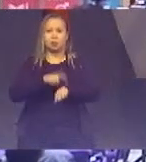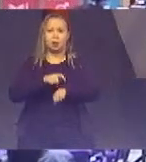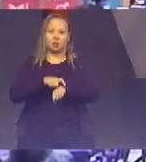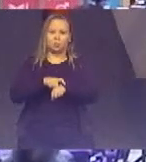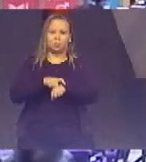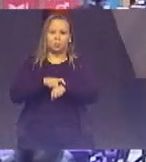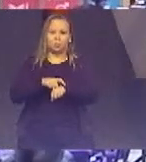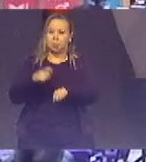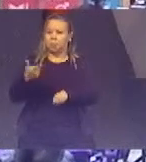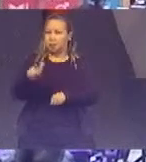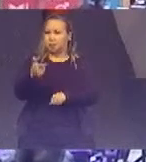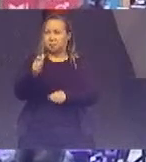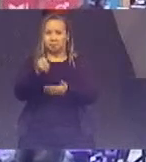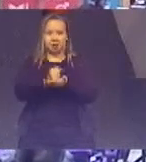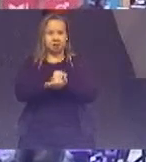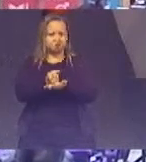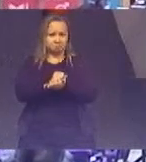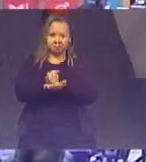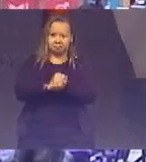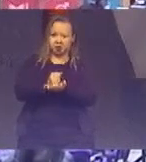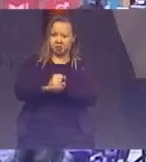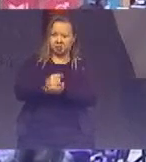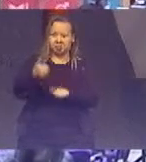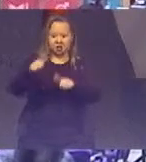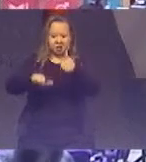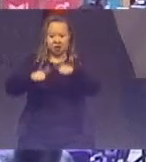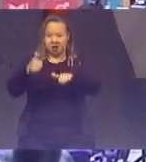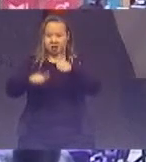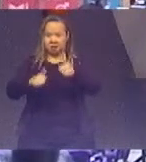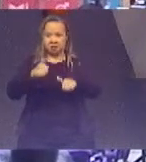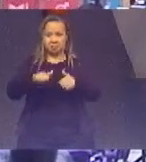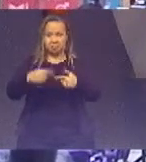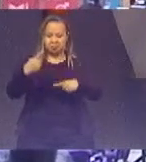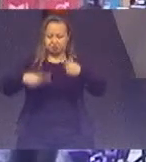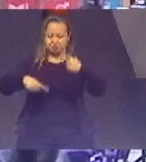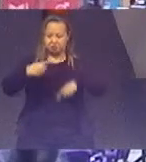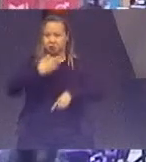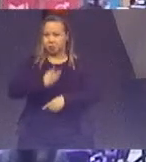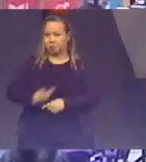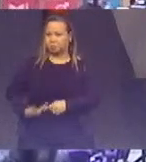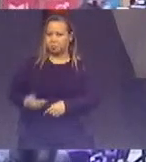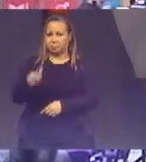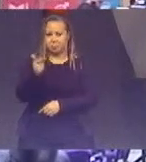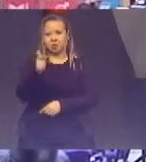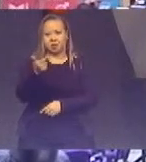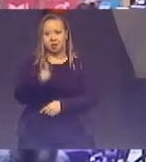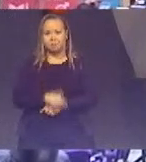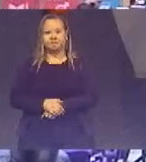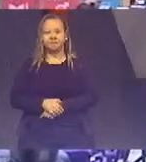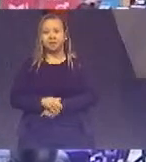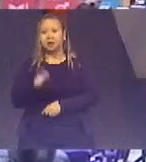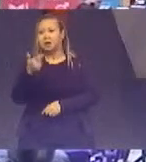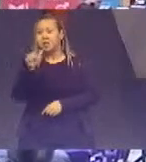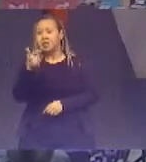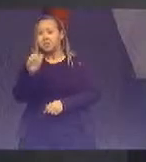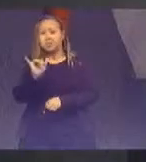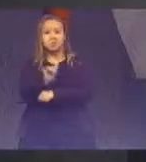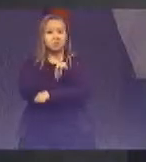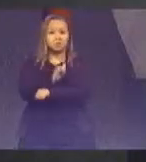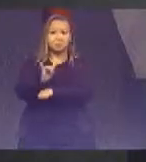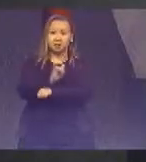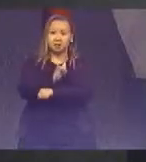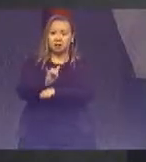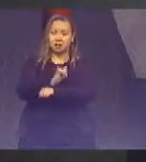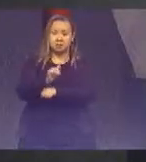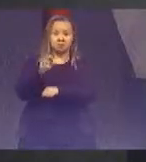monitoramento e avaliação de políticas públicas e não possui mecanismo de prevenção e